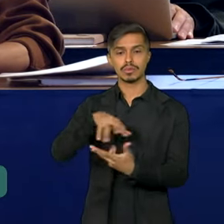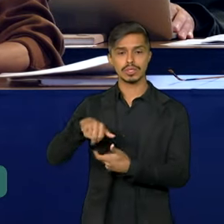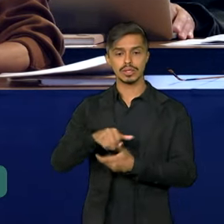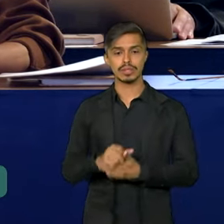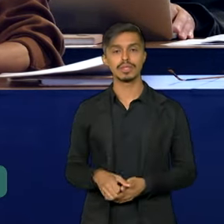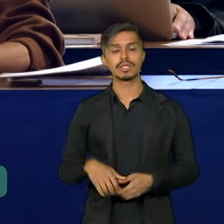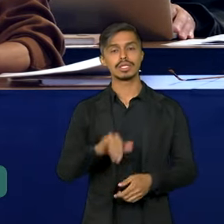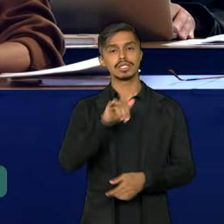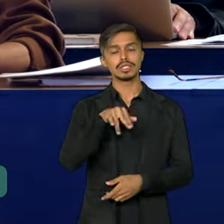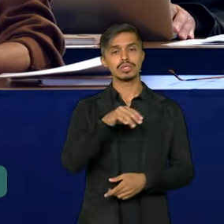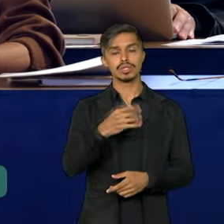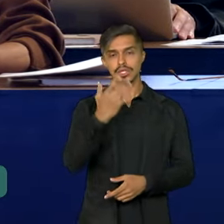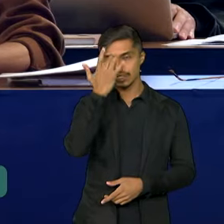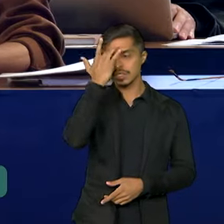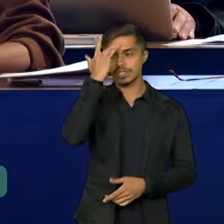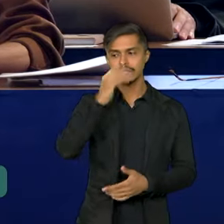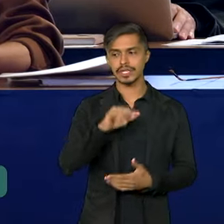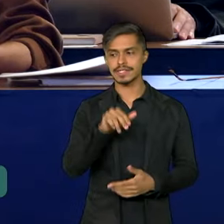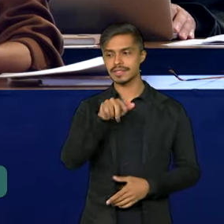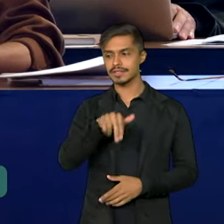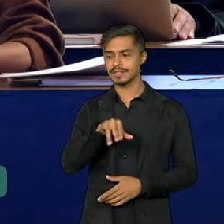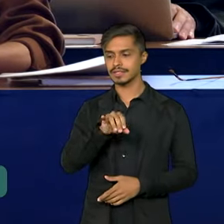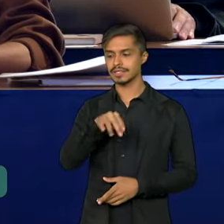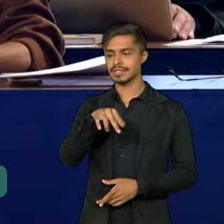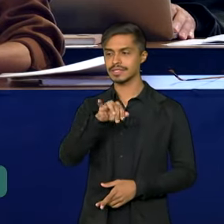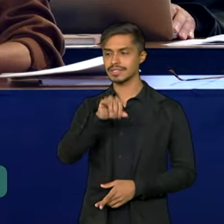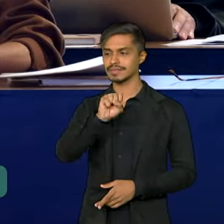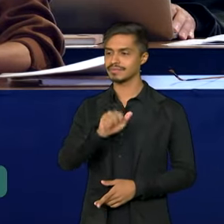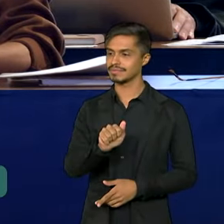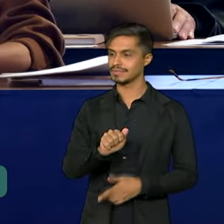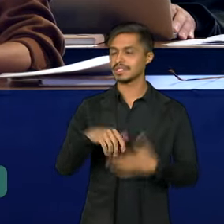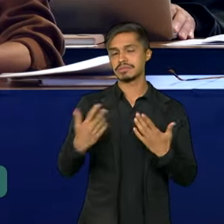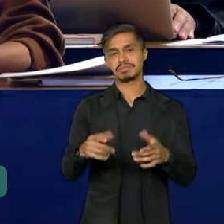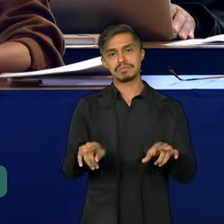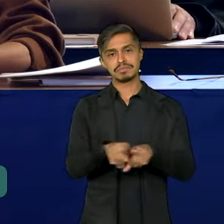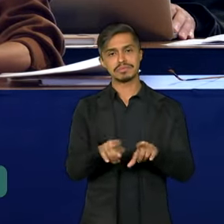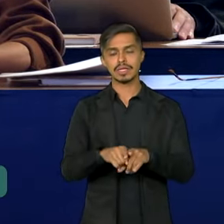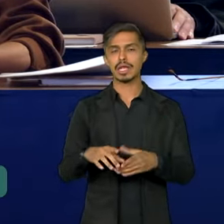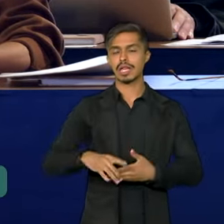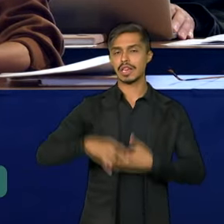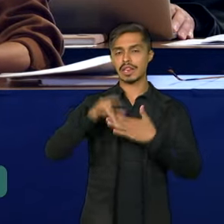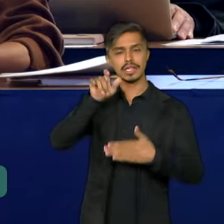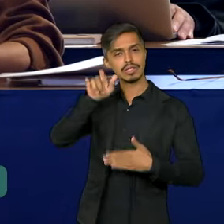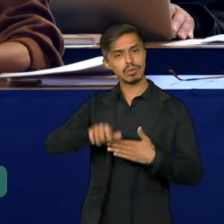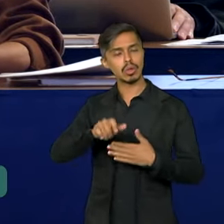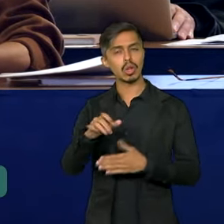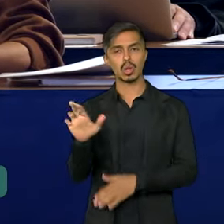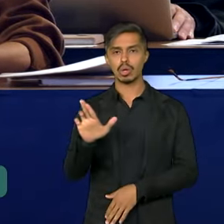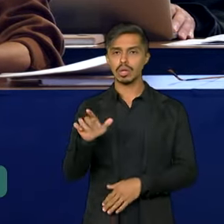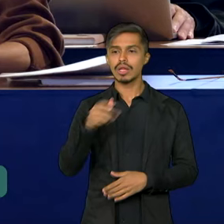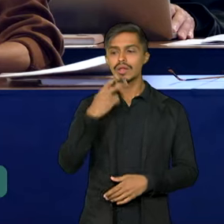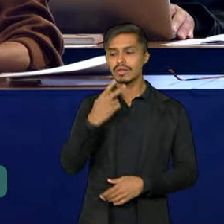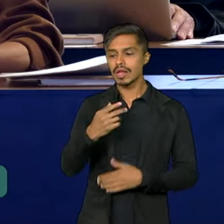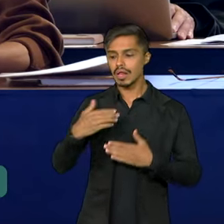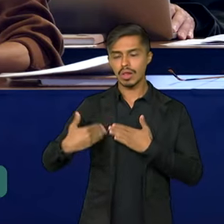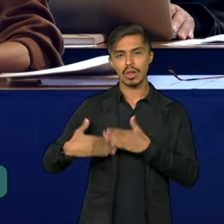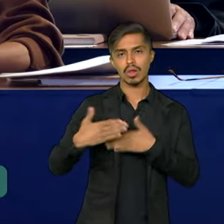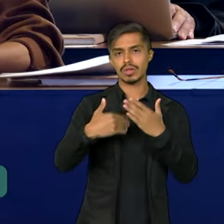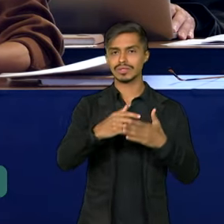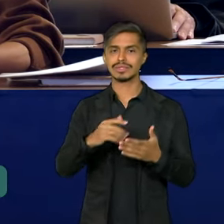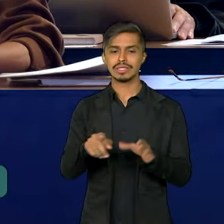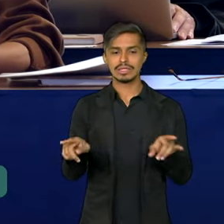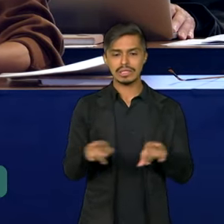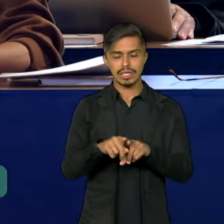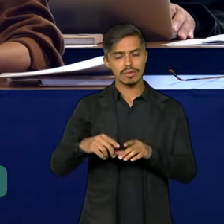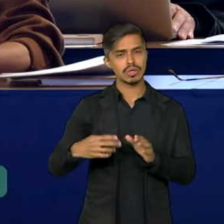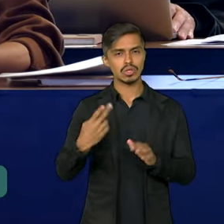a Indonésia e a Índia, o Brasil, sob a liderança do presidente Lula, estabeleceu um percurso para o exercício